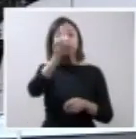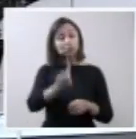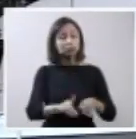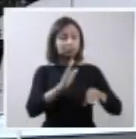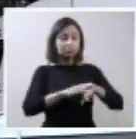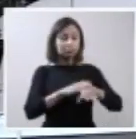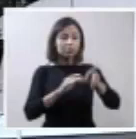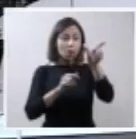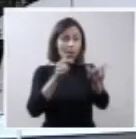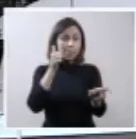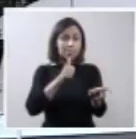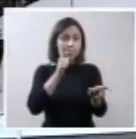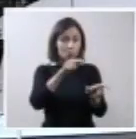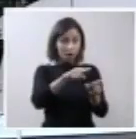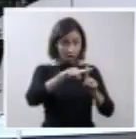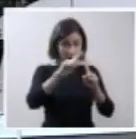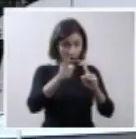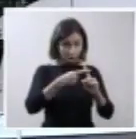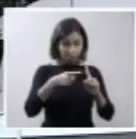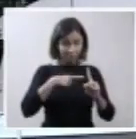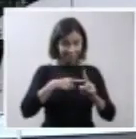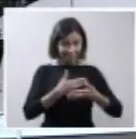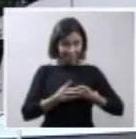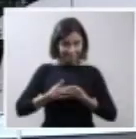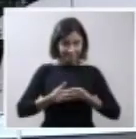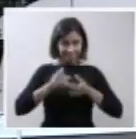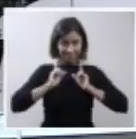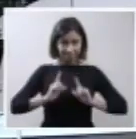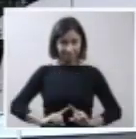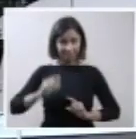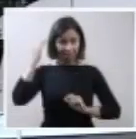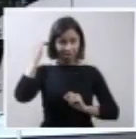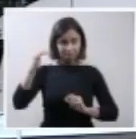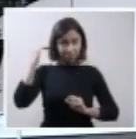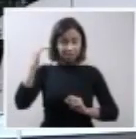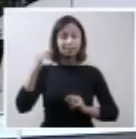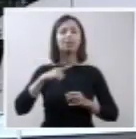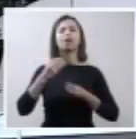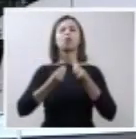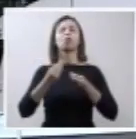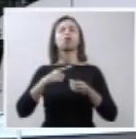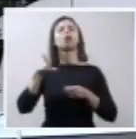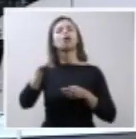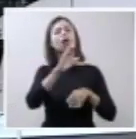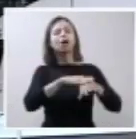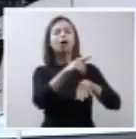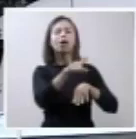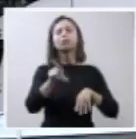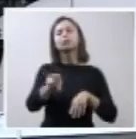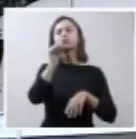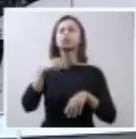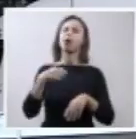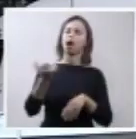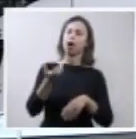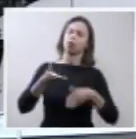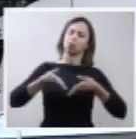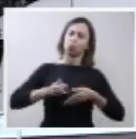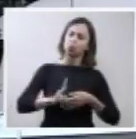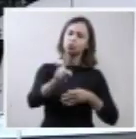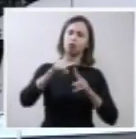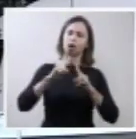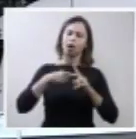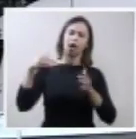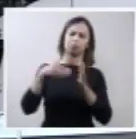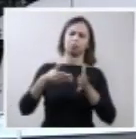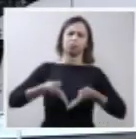da mulher grávida sobre a antecipação do parto nesses casos. O Ministério da Saúde defende esta